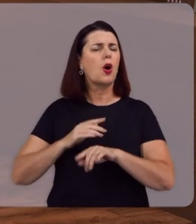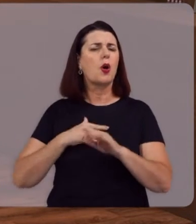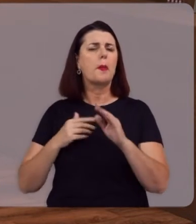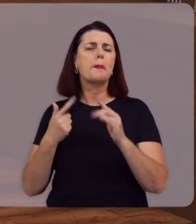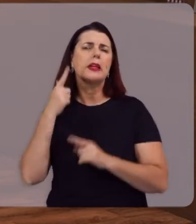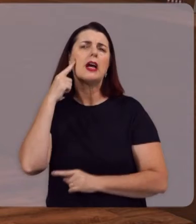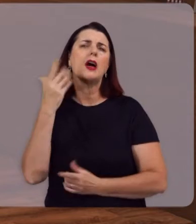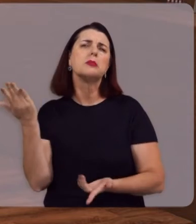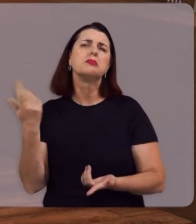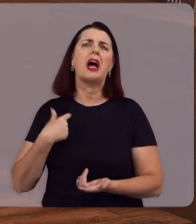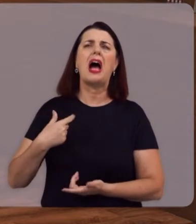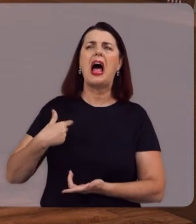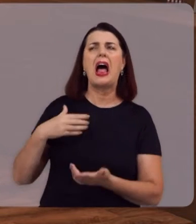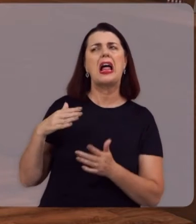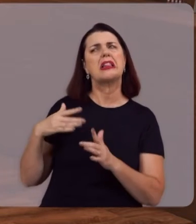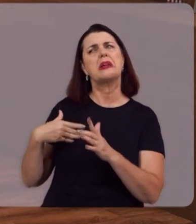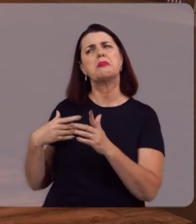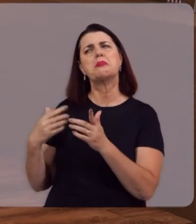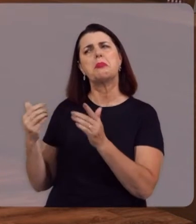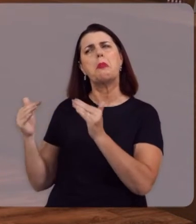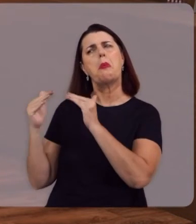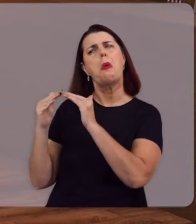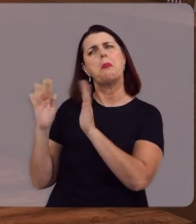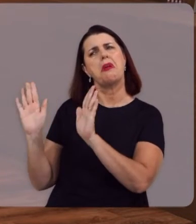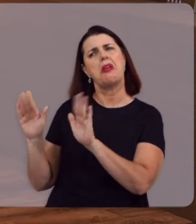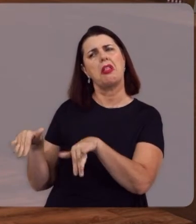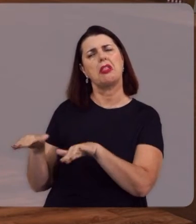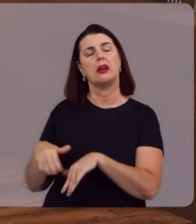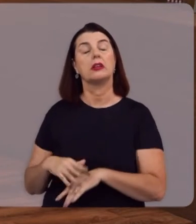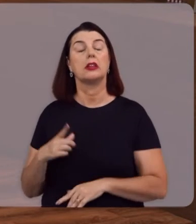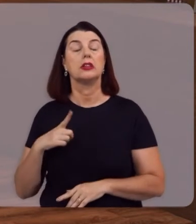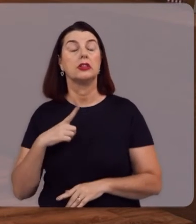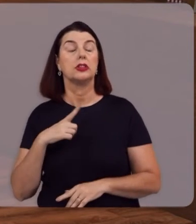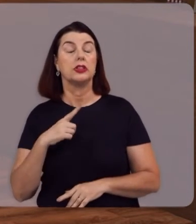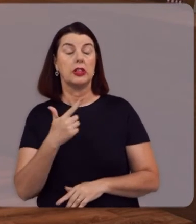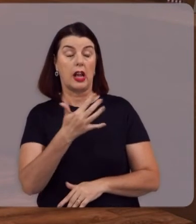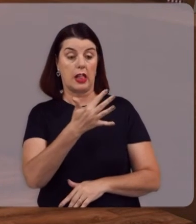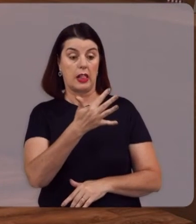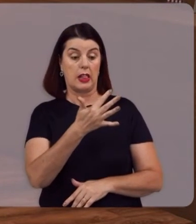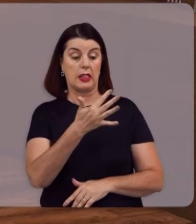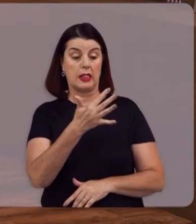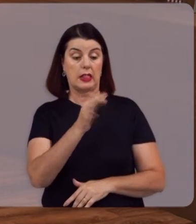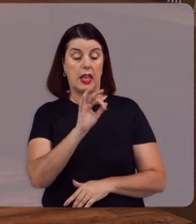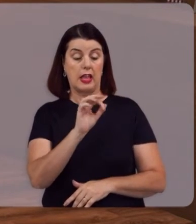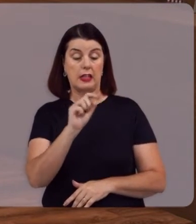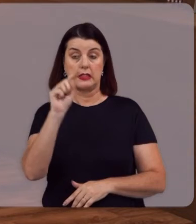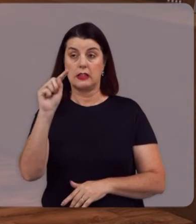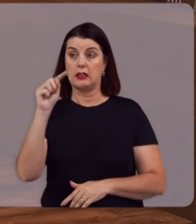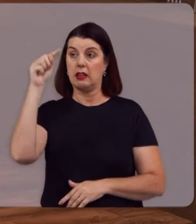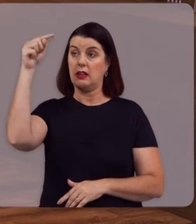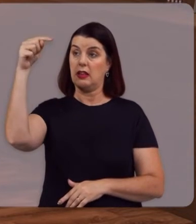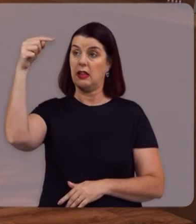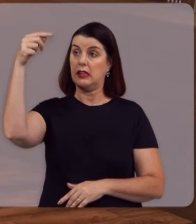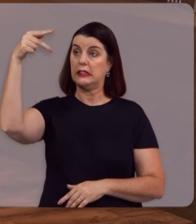coincidência Diz doutor Goetz Nós teríamos Dez elevada Décima sétima Potência